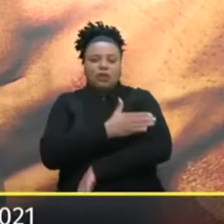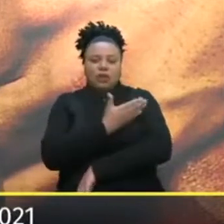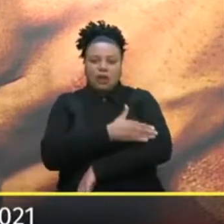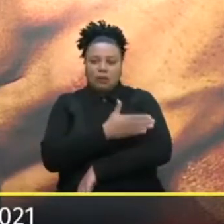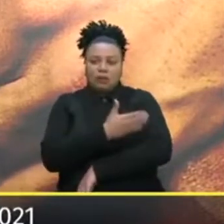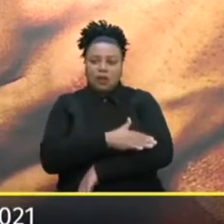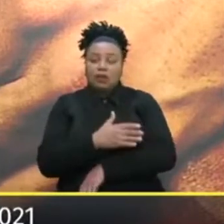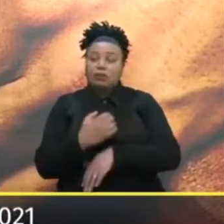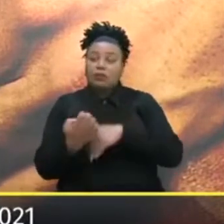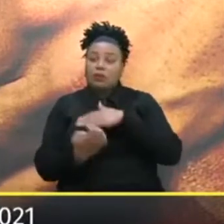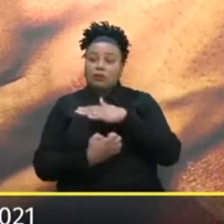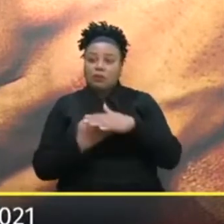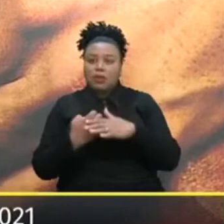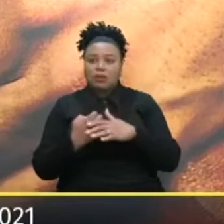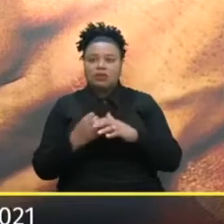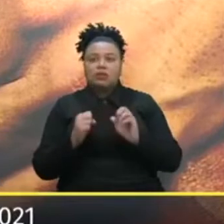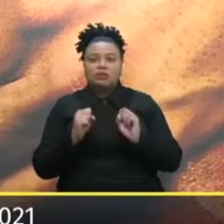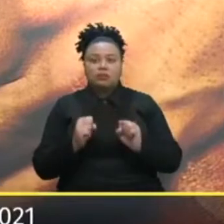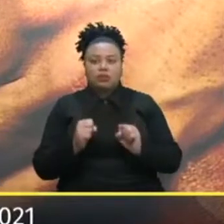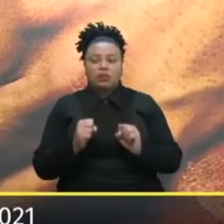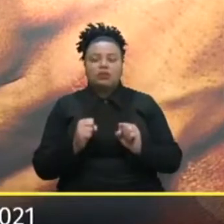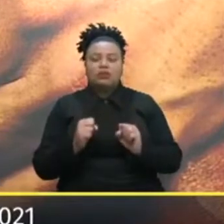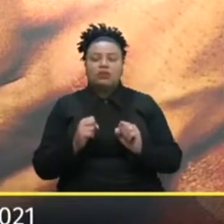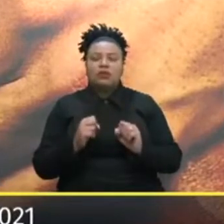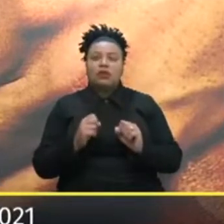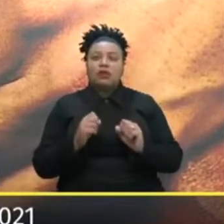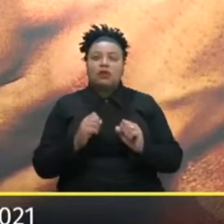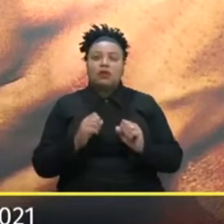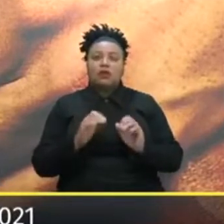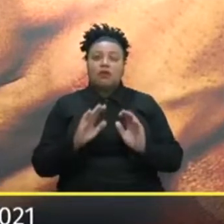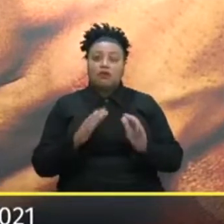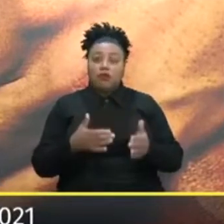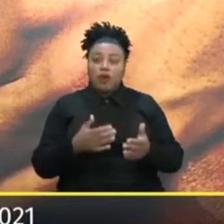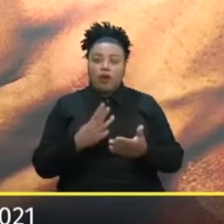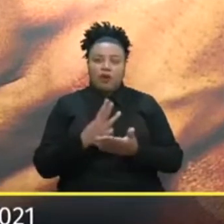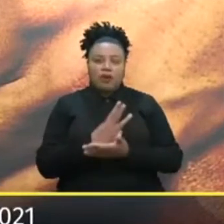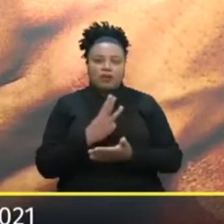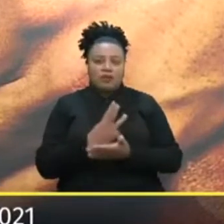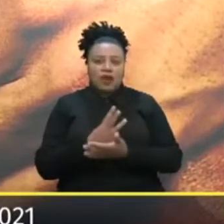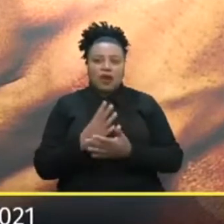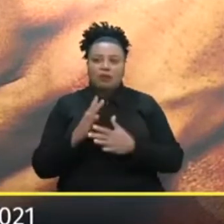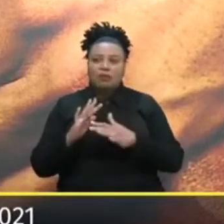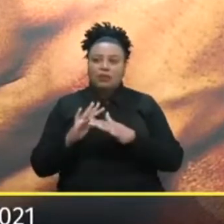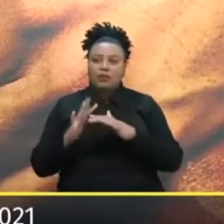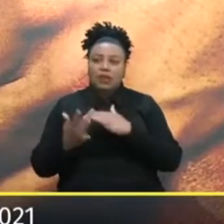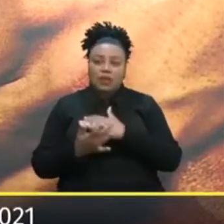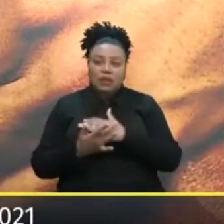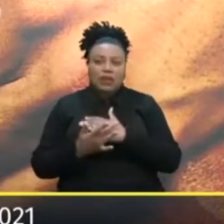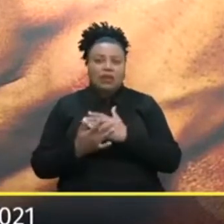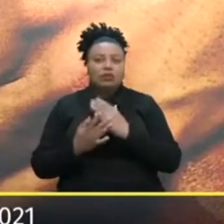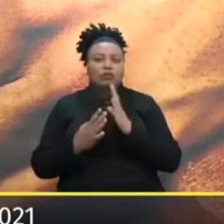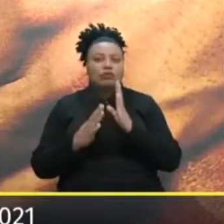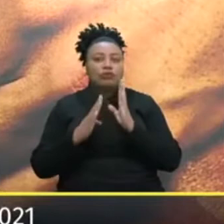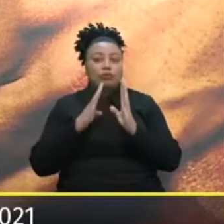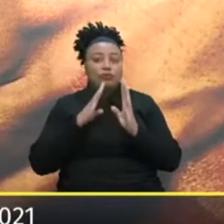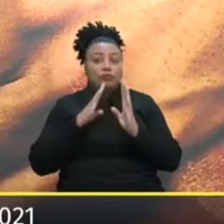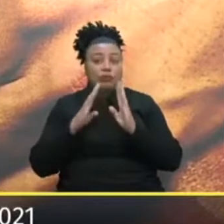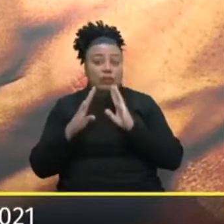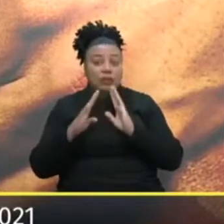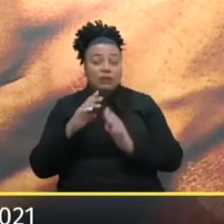empresários Para que eles pudessem Se voltar para o WhatsApp Para as redes sociais Para o Facebook Para o